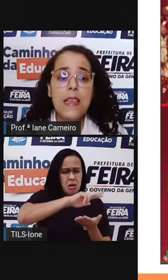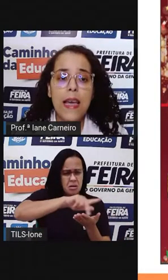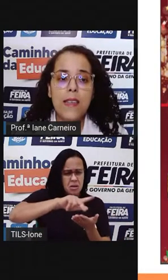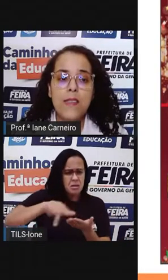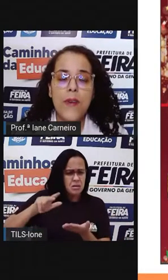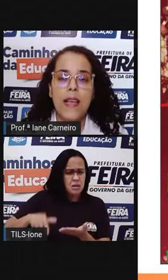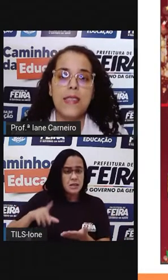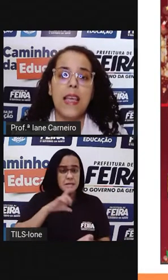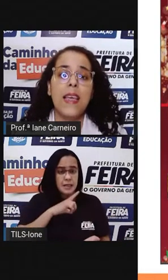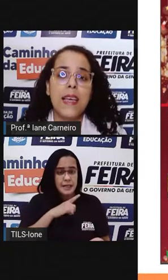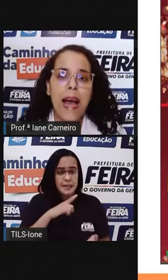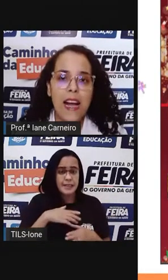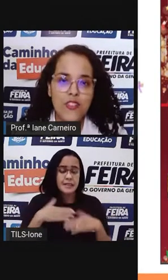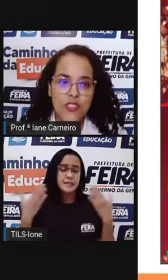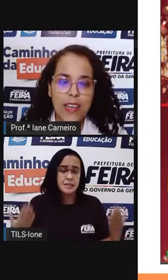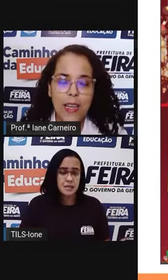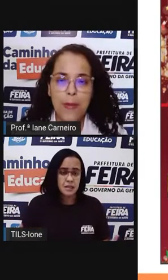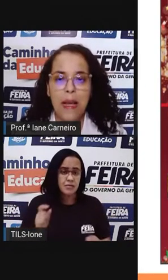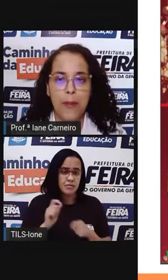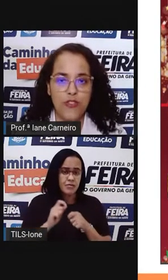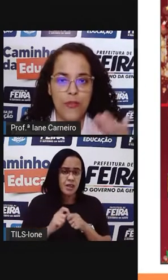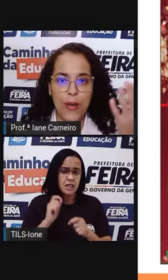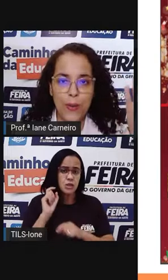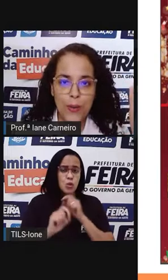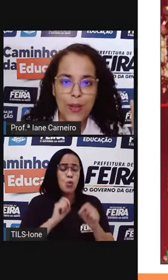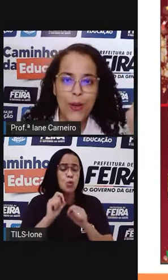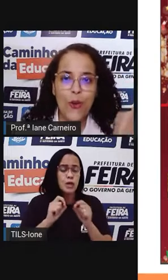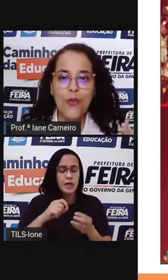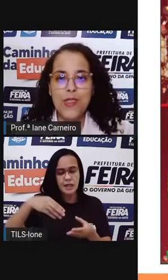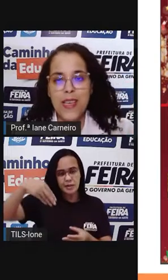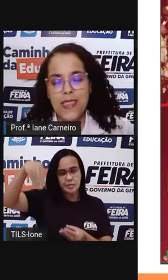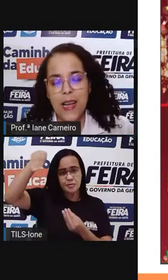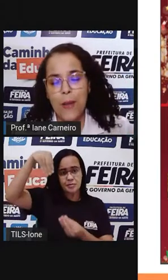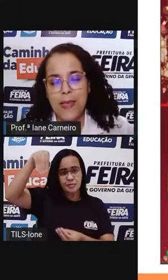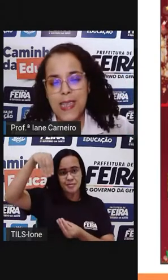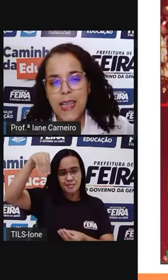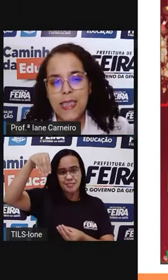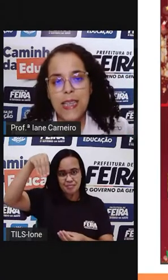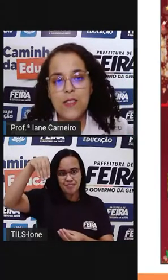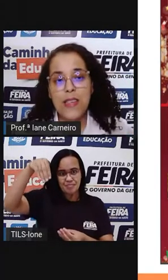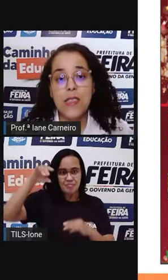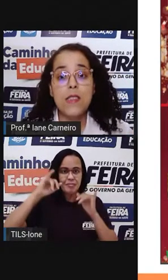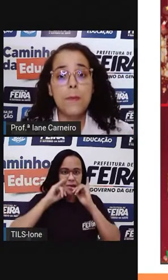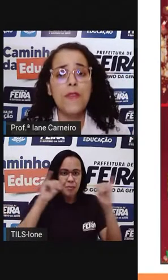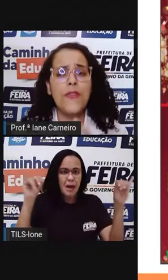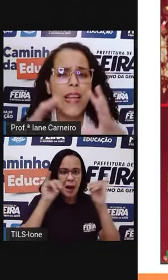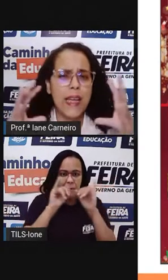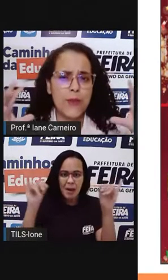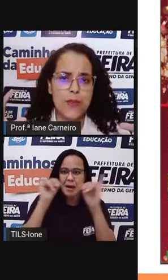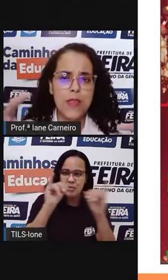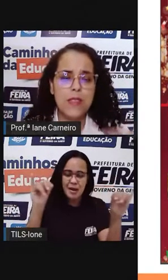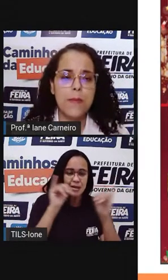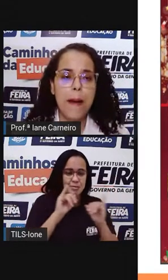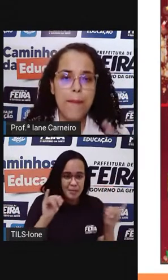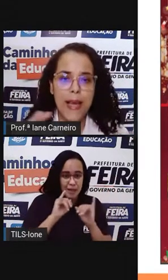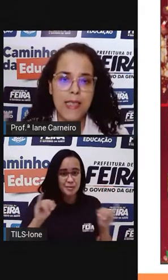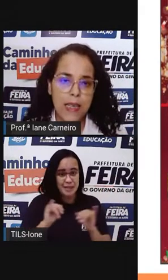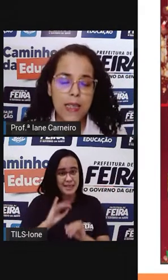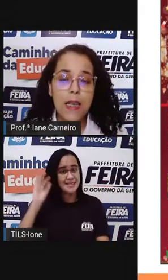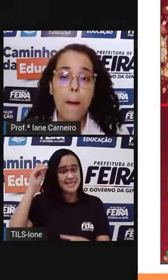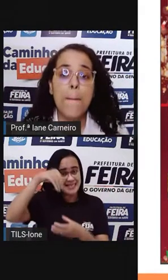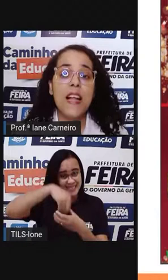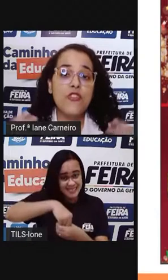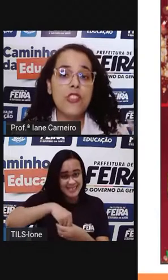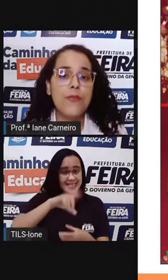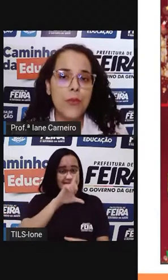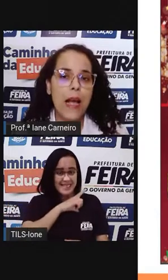que eles fazem em cartes, né? Lembra que a Proja falou com vocês na aula passada, né? Eles fazem esses panfletos, esses papéis